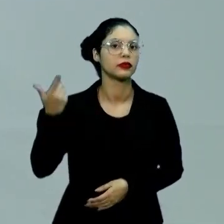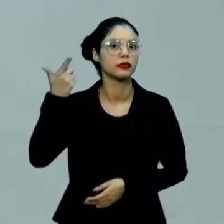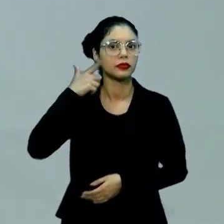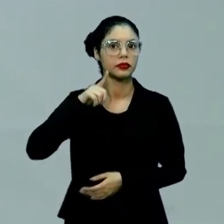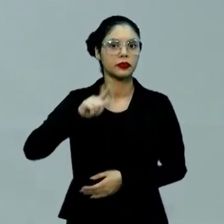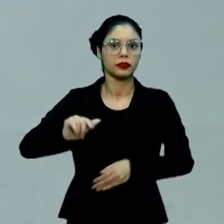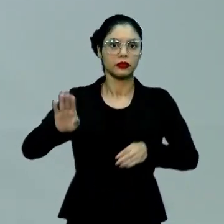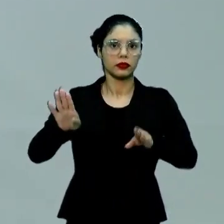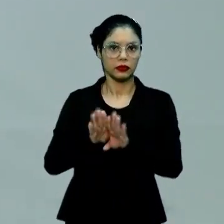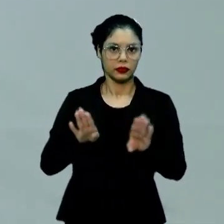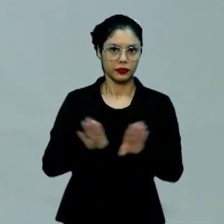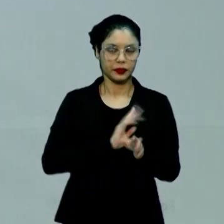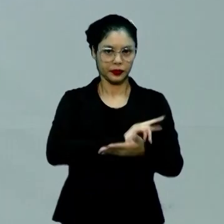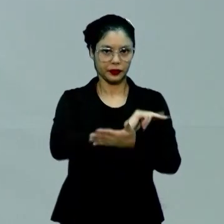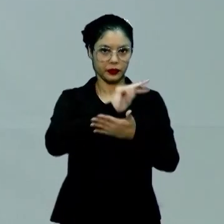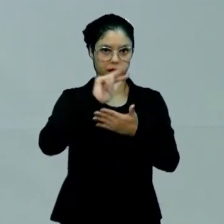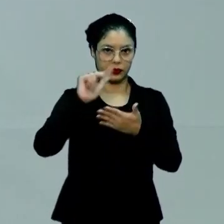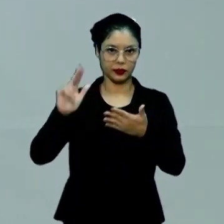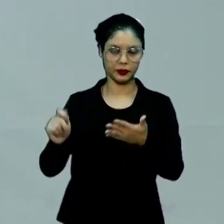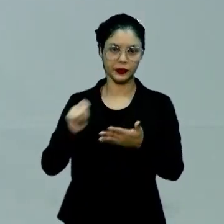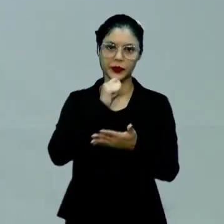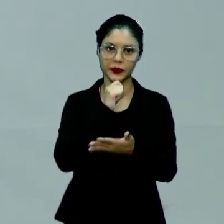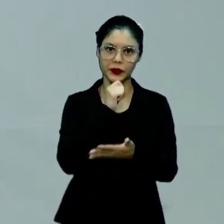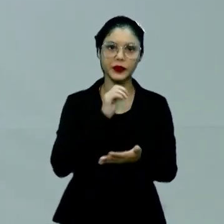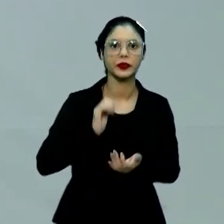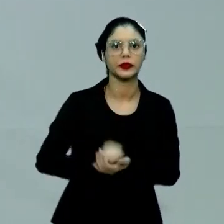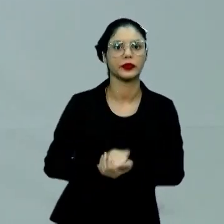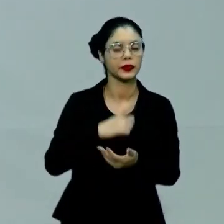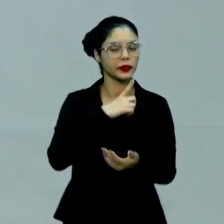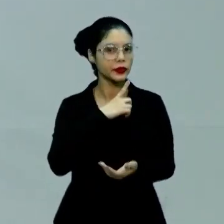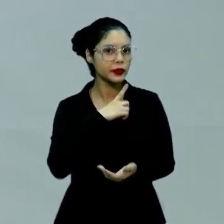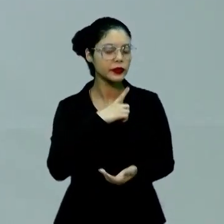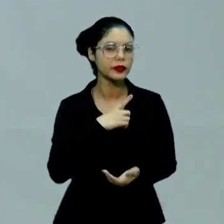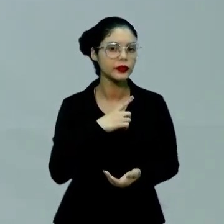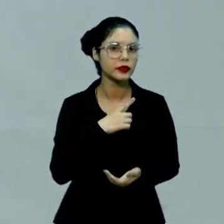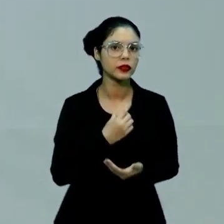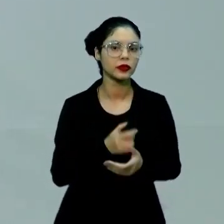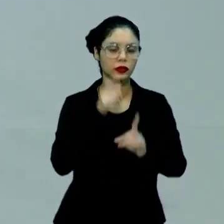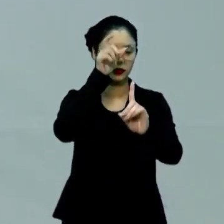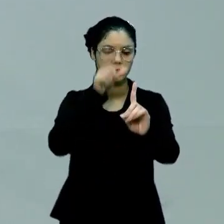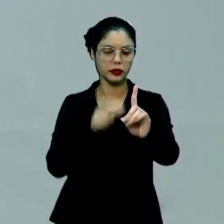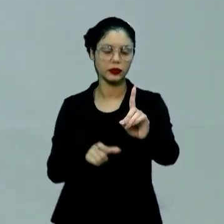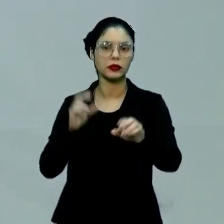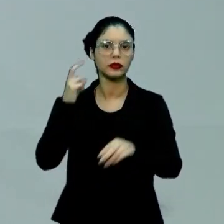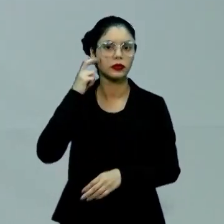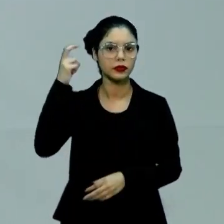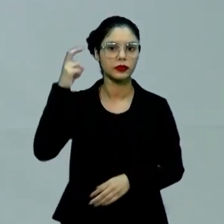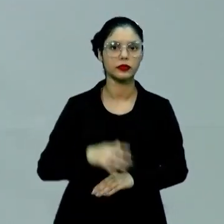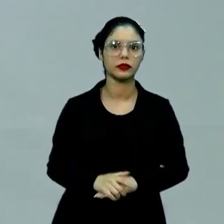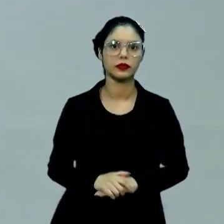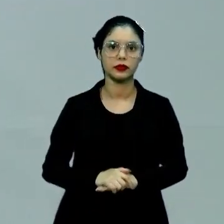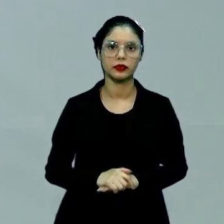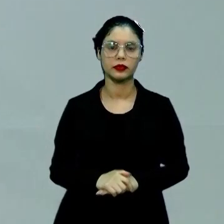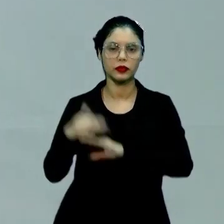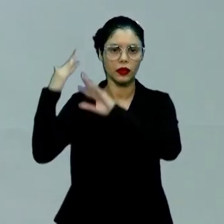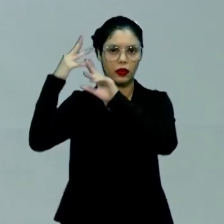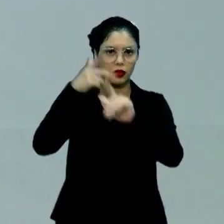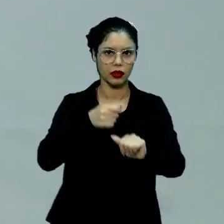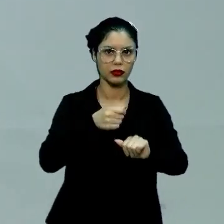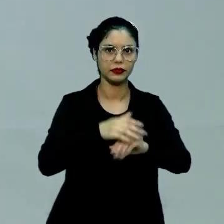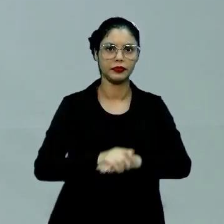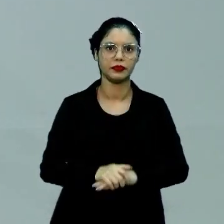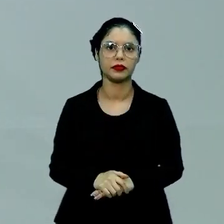compreender as diversas possibilidades que a gente tem perante a cultura, vamos lá, recapitular rapidão.